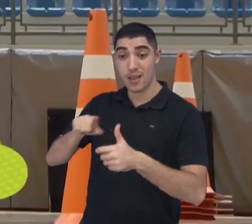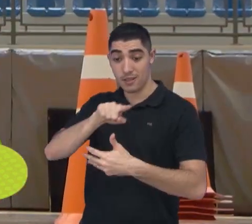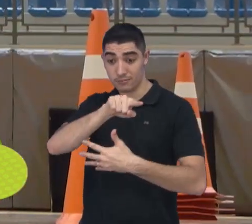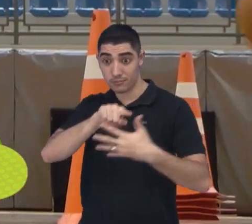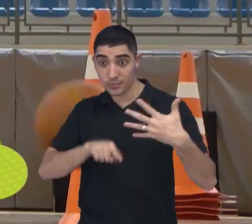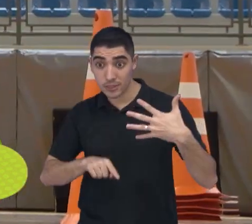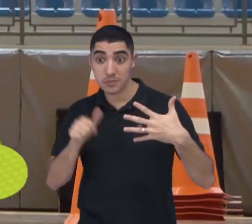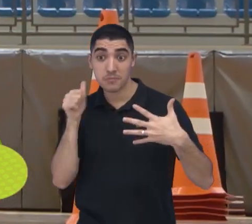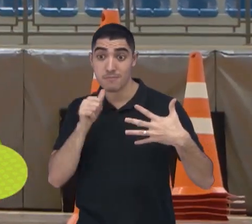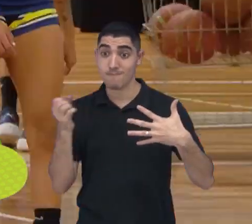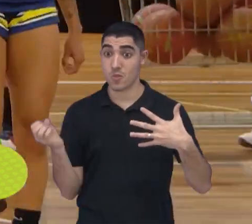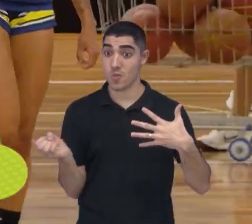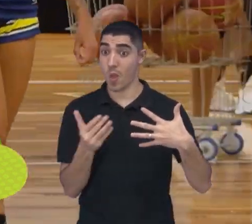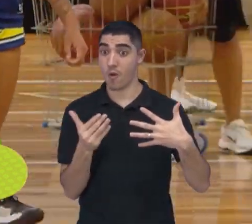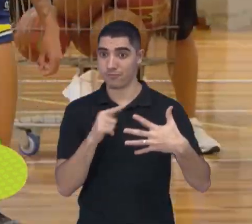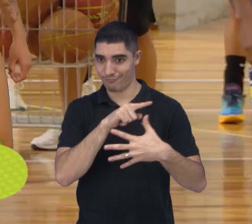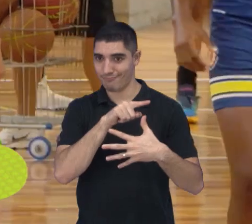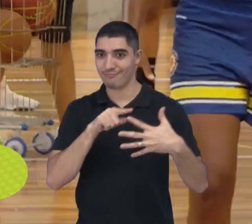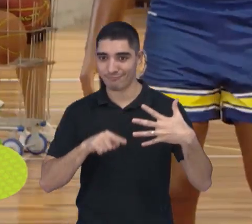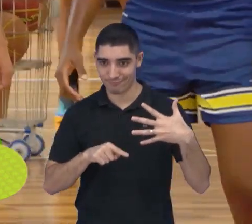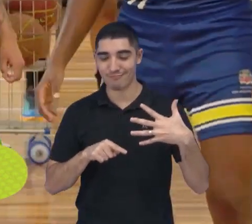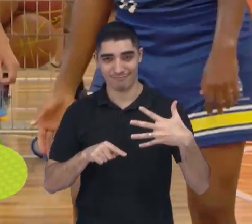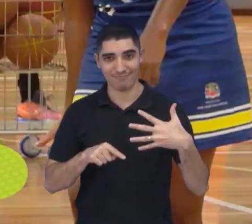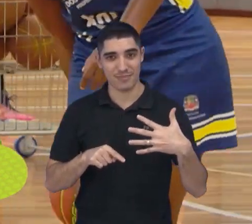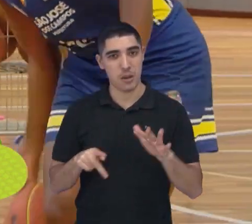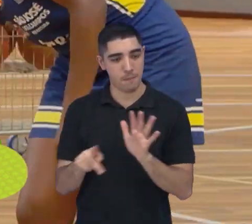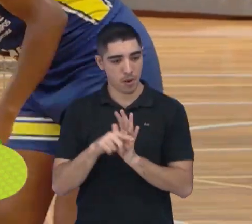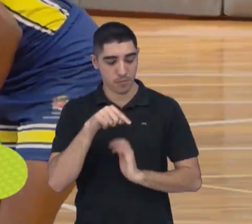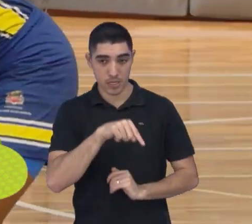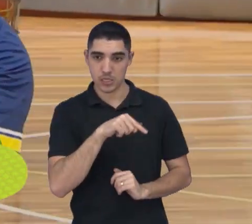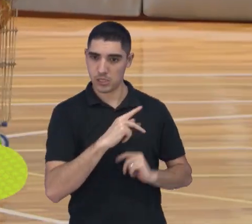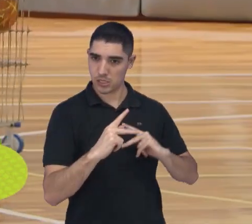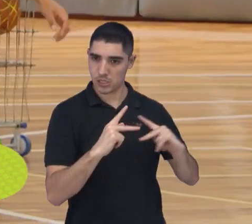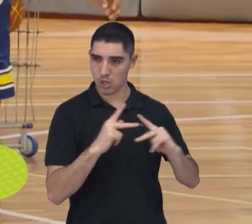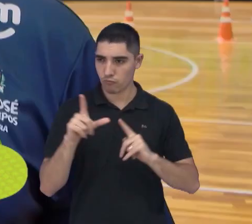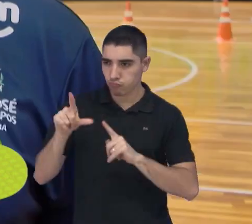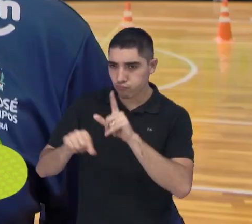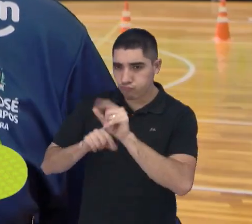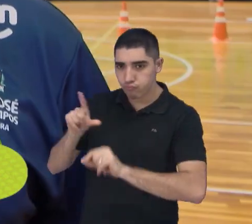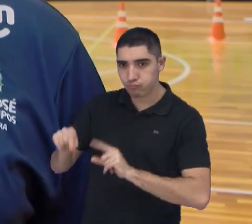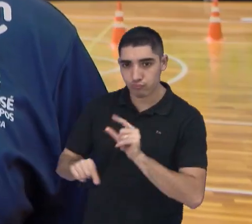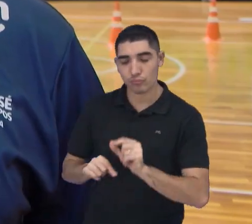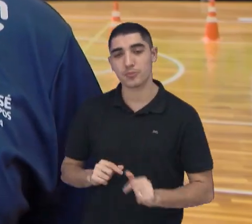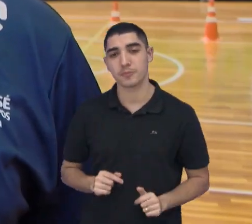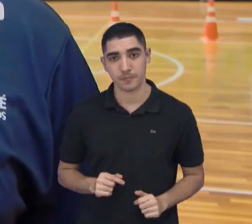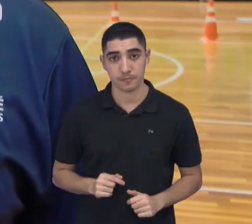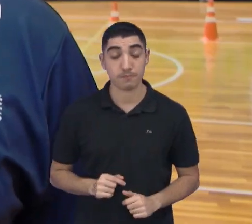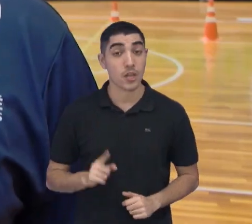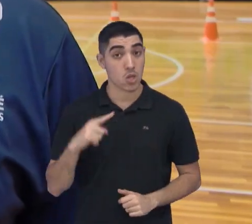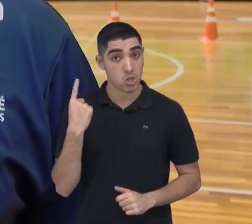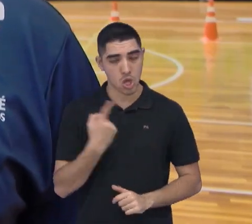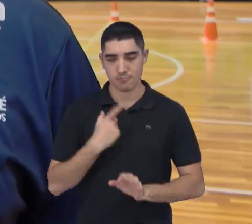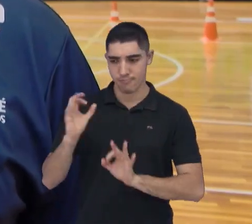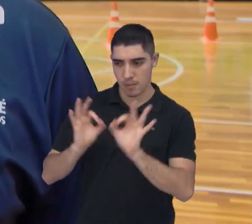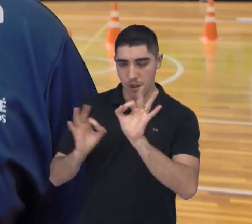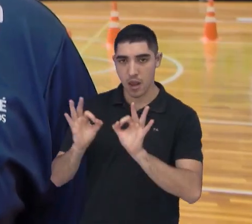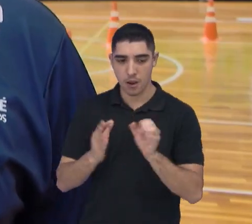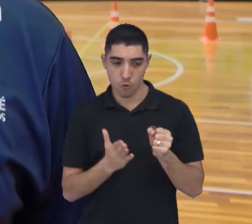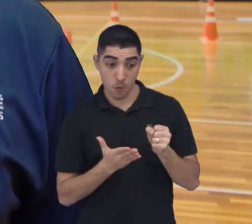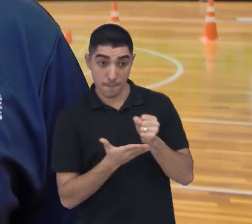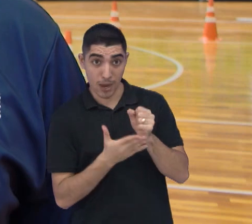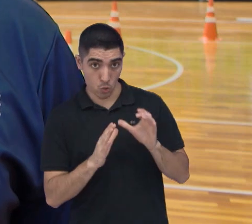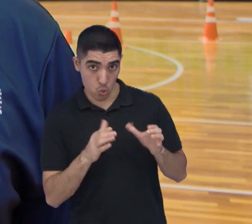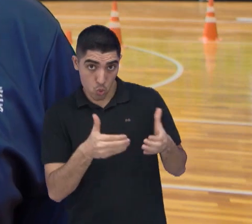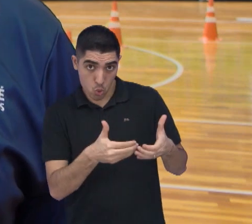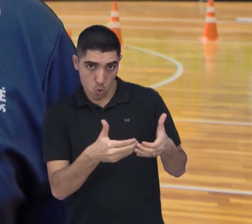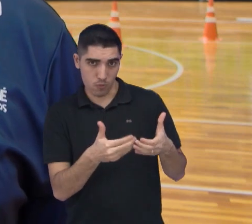novas contratações realizadas pelo São José para a competição. A gente está bem se preparando, a base se manteve, a base